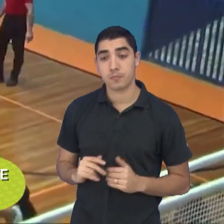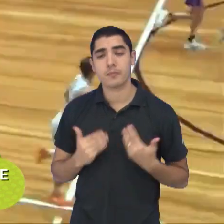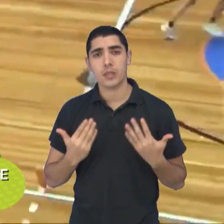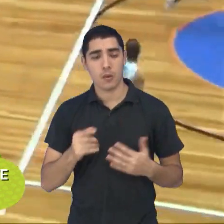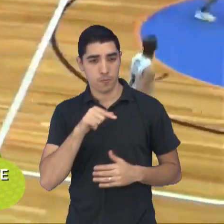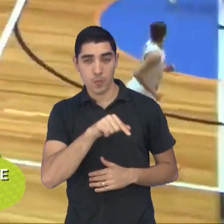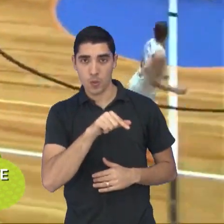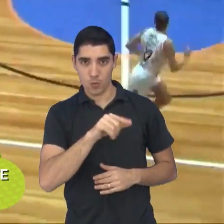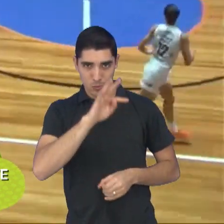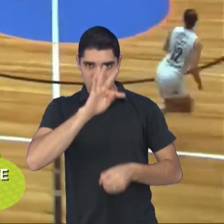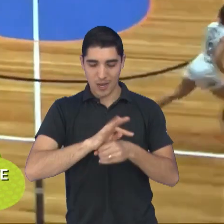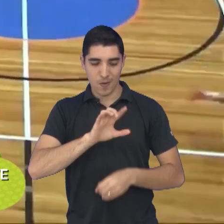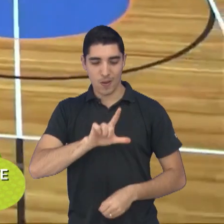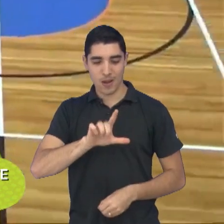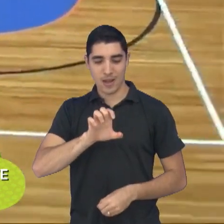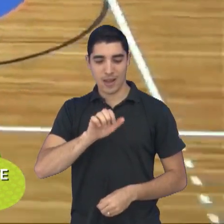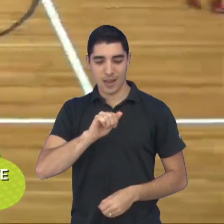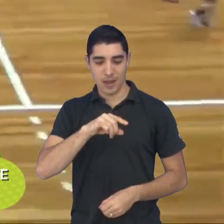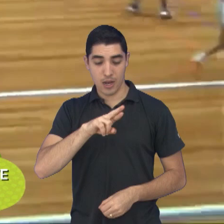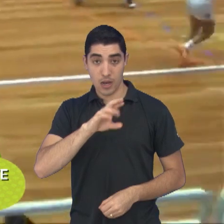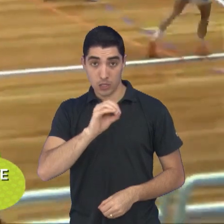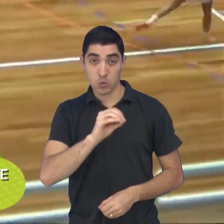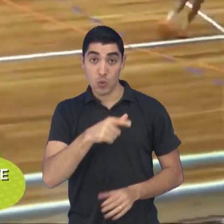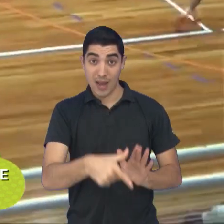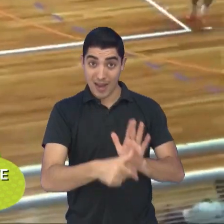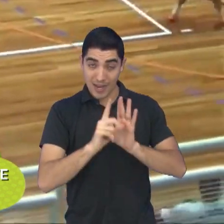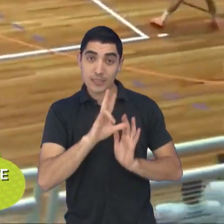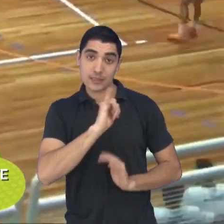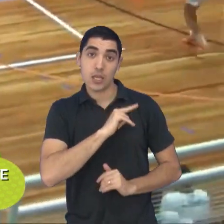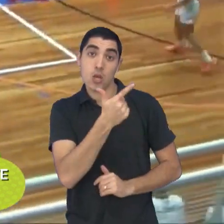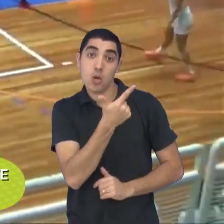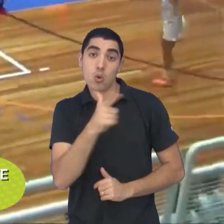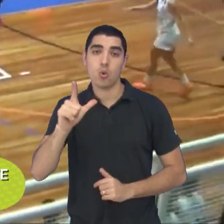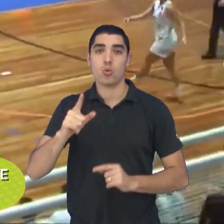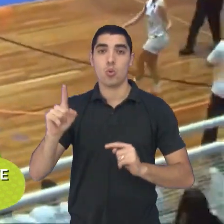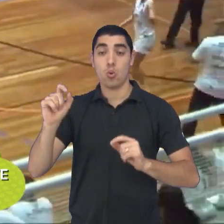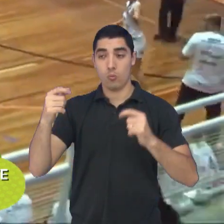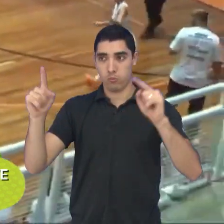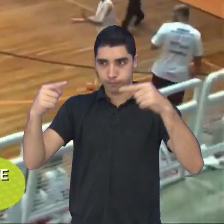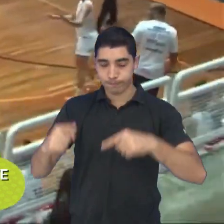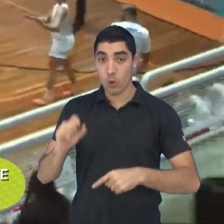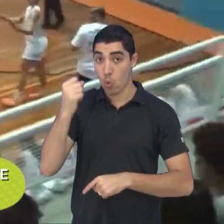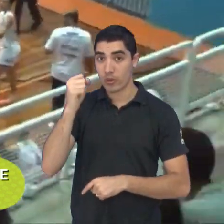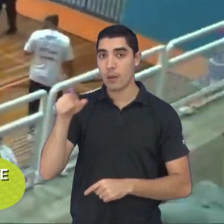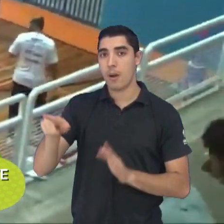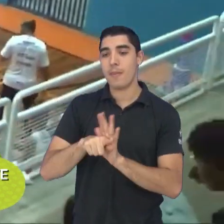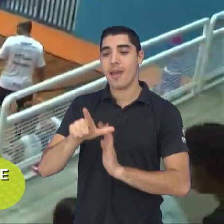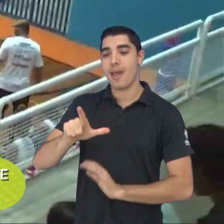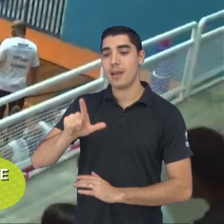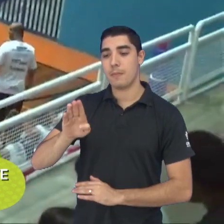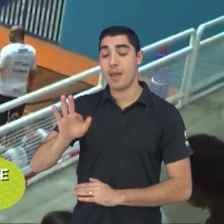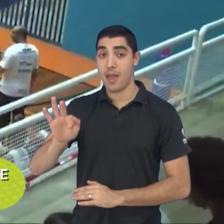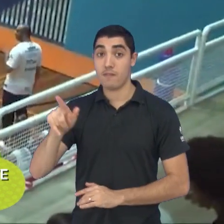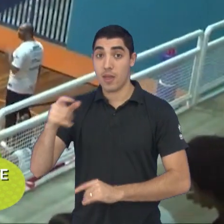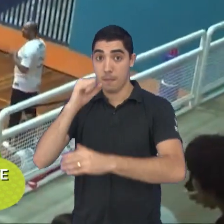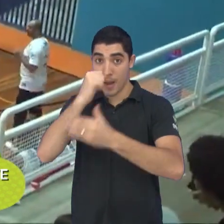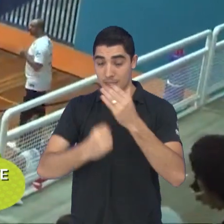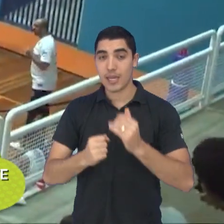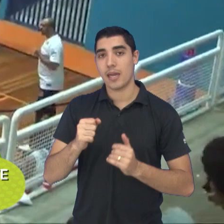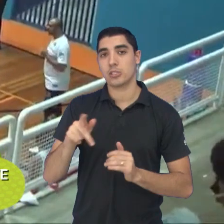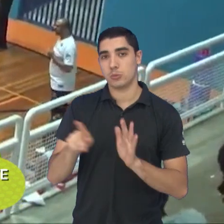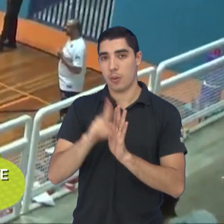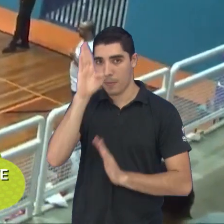pelo técnico Leandro Leal, entram em quadra pela oitava rodada da LBF, a Liga de Basquete Feminino, já na próxima quarta-feira, em Campinas,